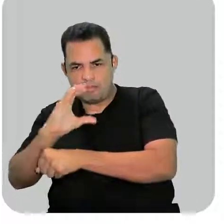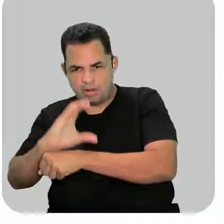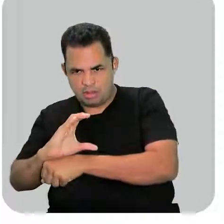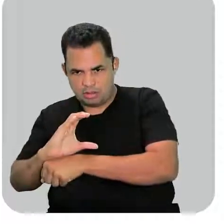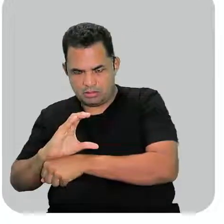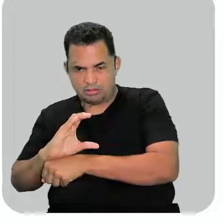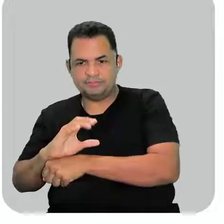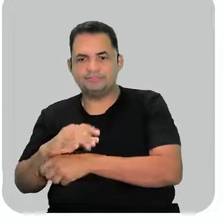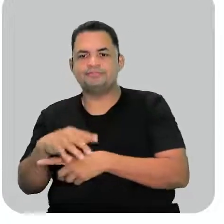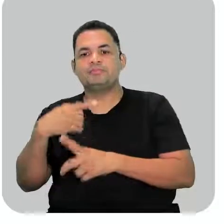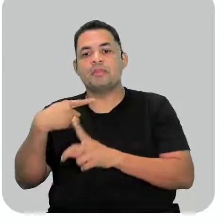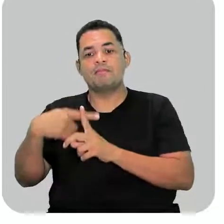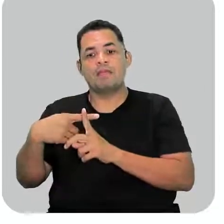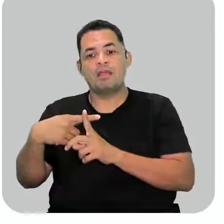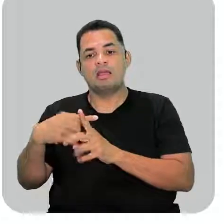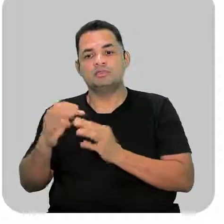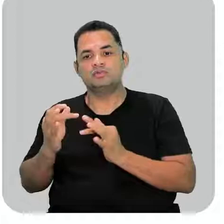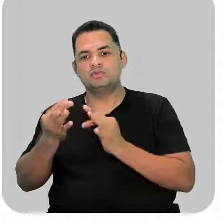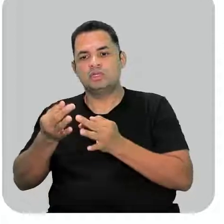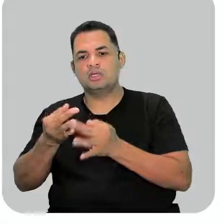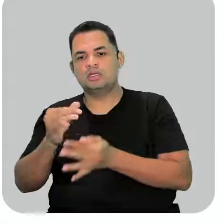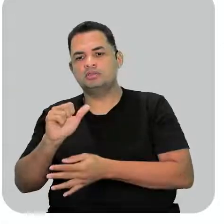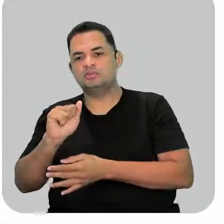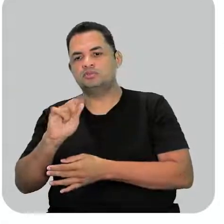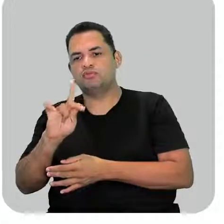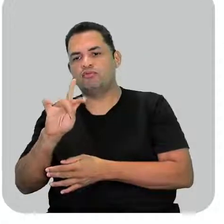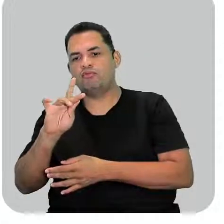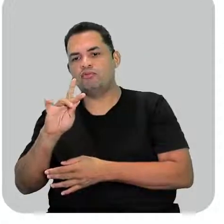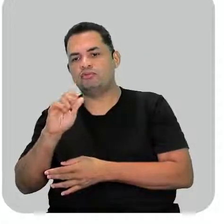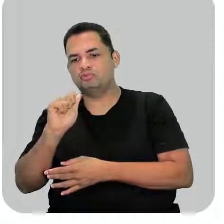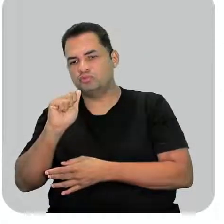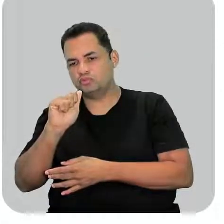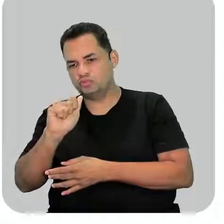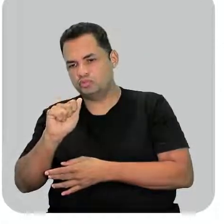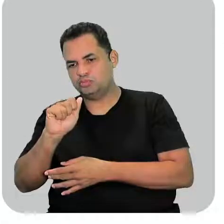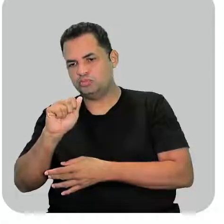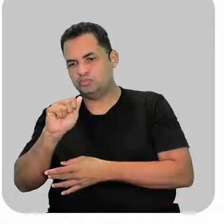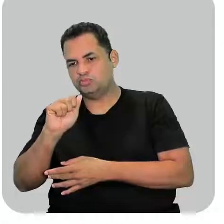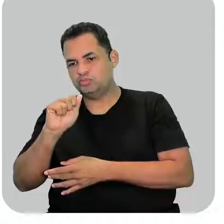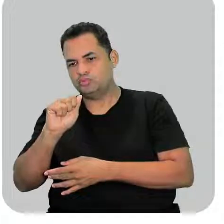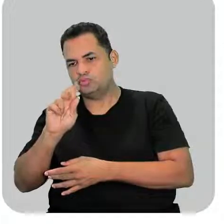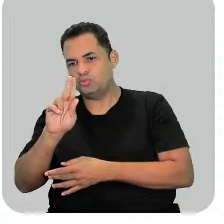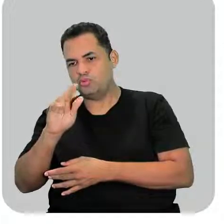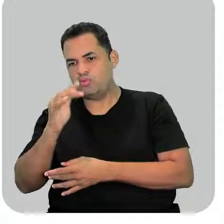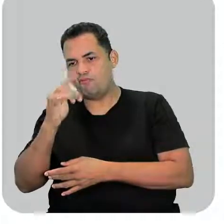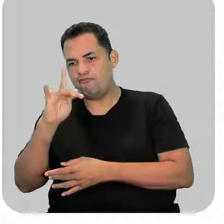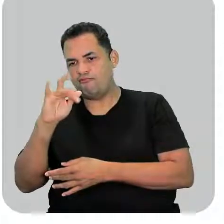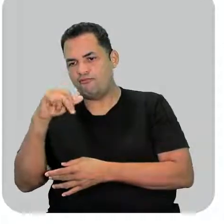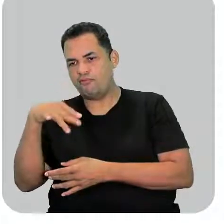hidrocarboneto e a terminação sulfônico. Então, por exemplo, se eu tivesse lá